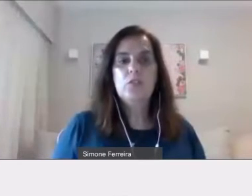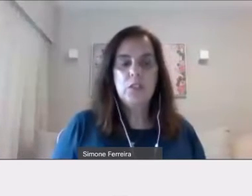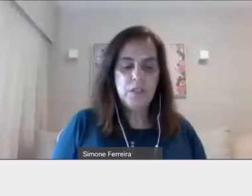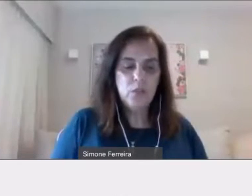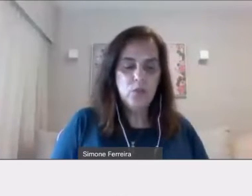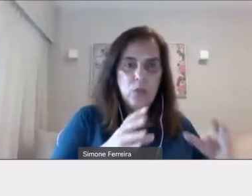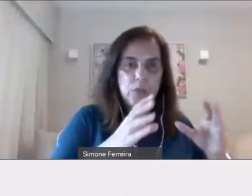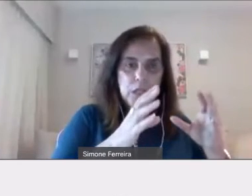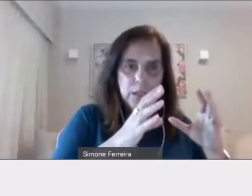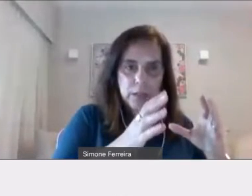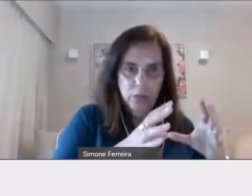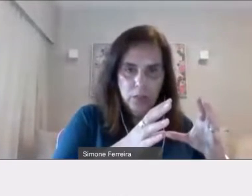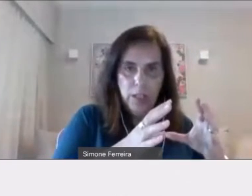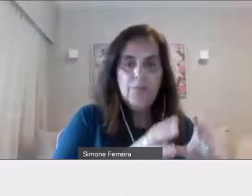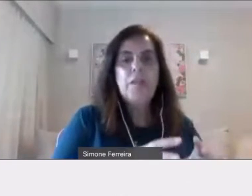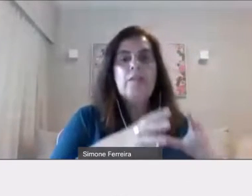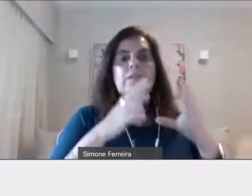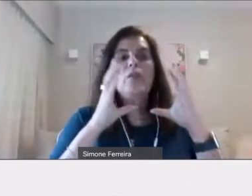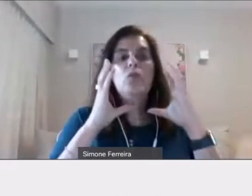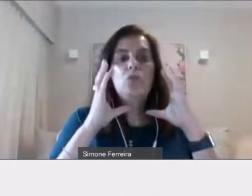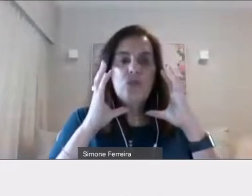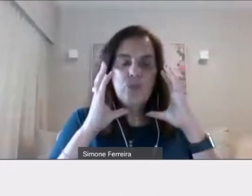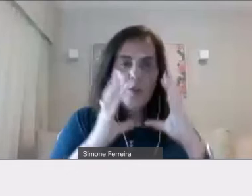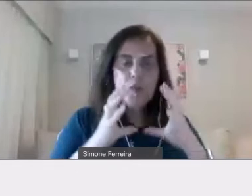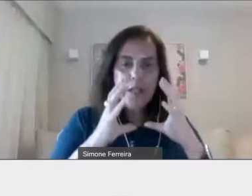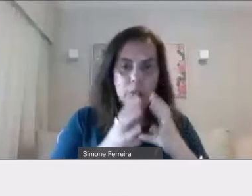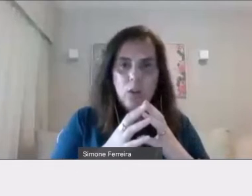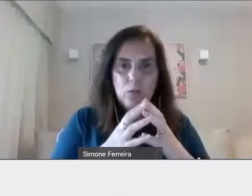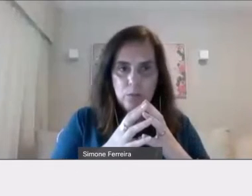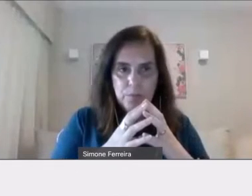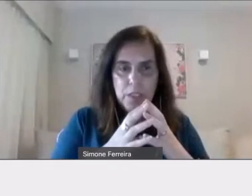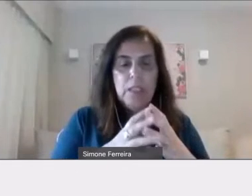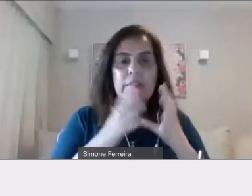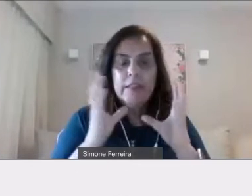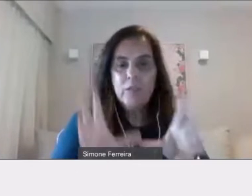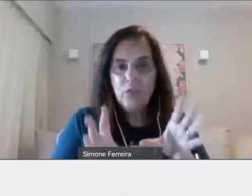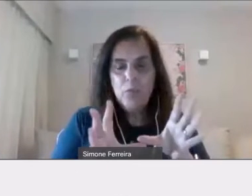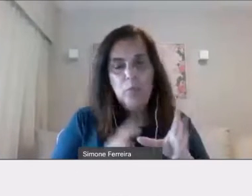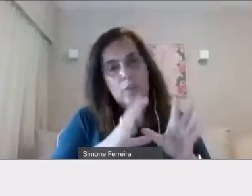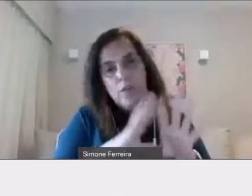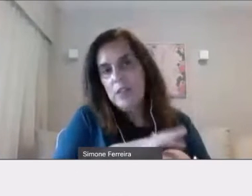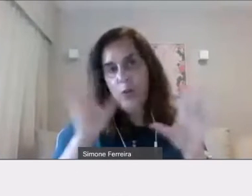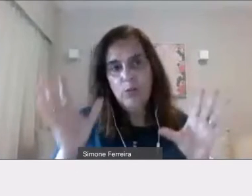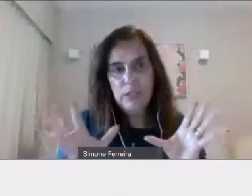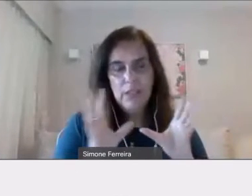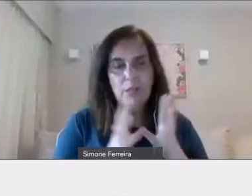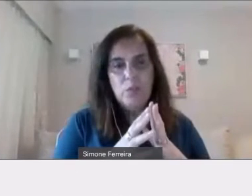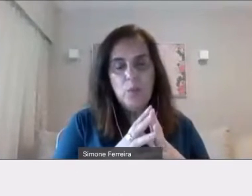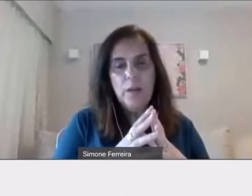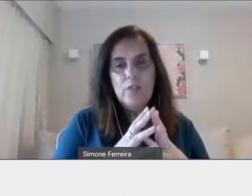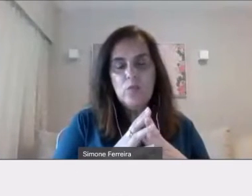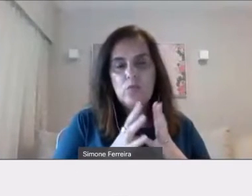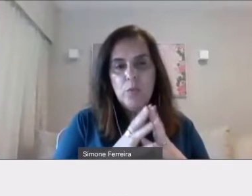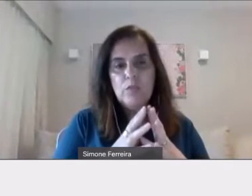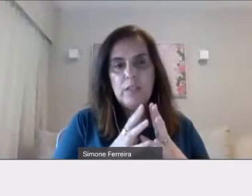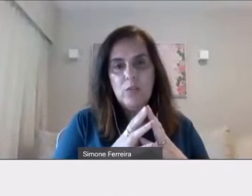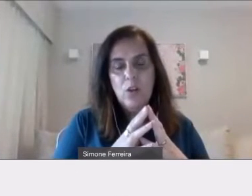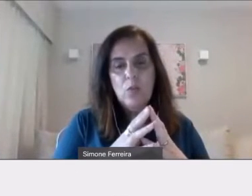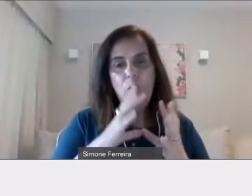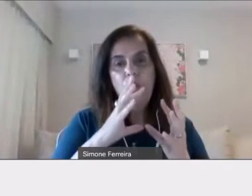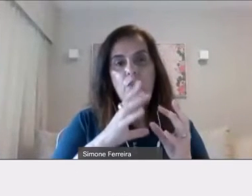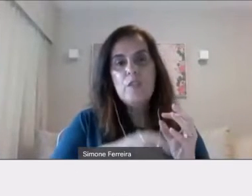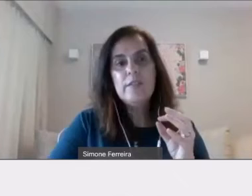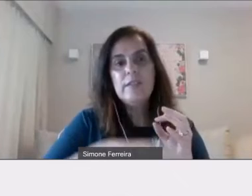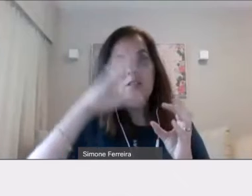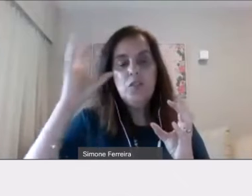um Community College. então você estuda dois anos, você sai com um diploma de Tecnólogo e você tem duas opções, ou você volta para o seu país com um